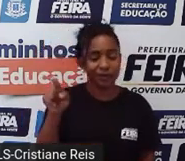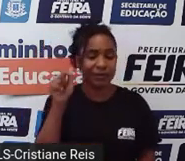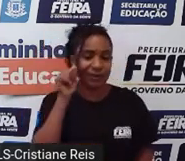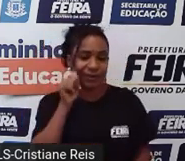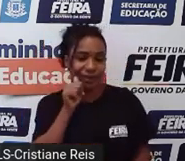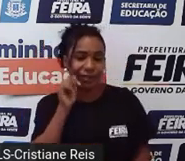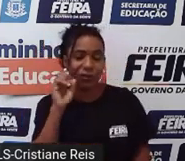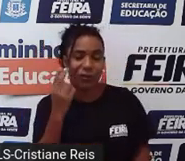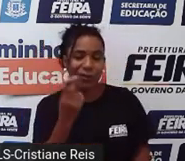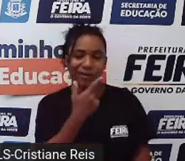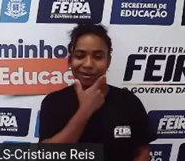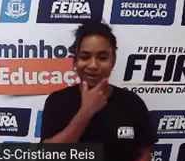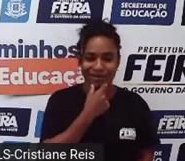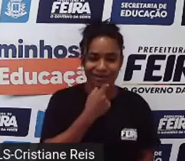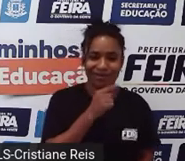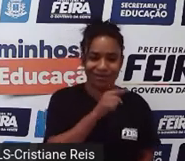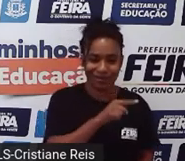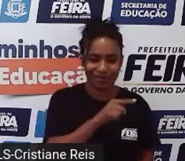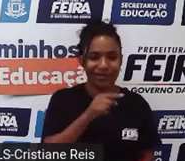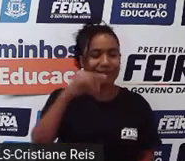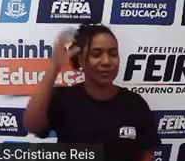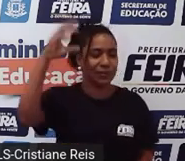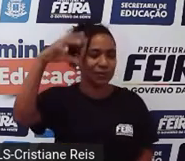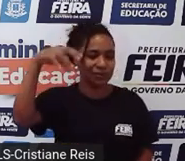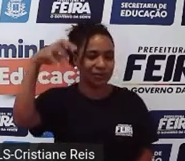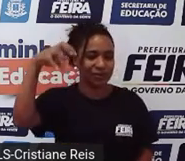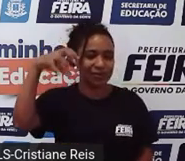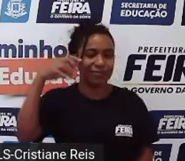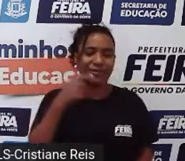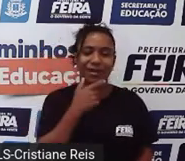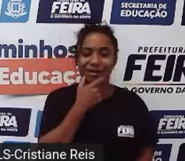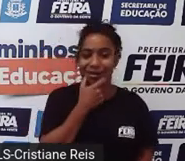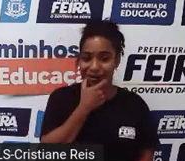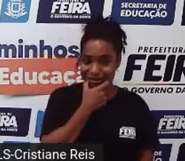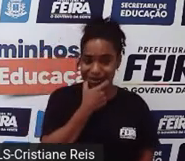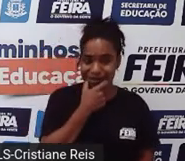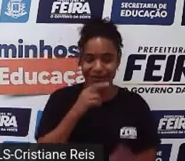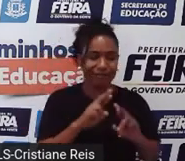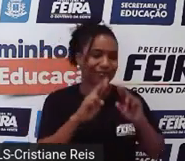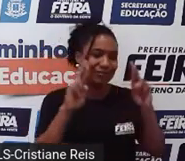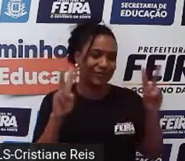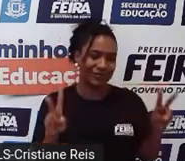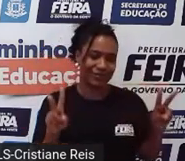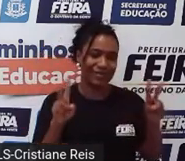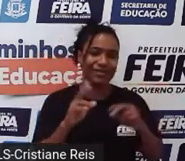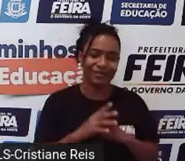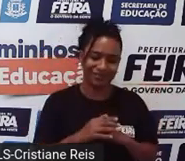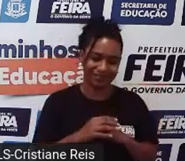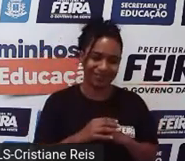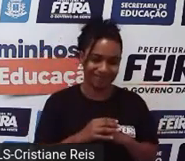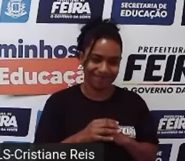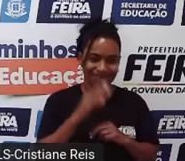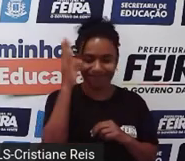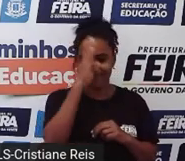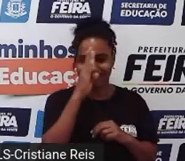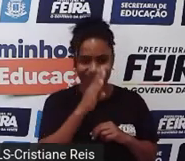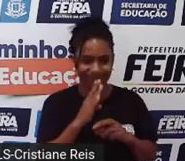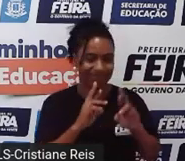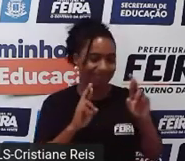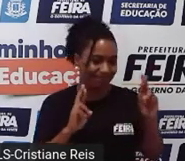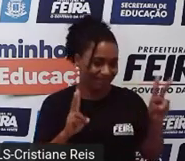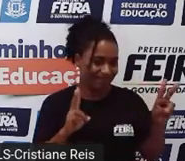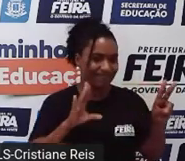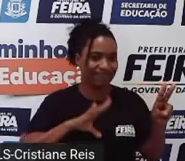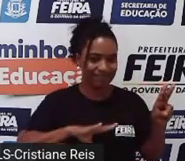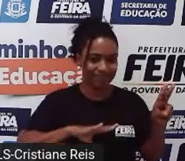está chovendo. E não é assim que a gente se expressa aqui no que diz respeito ao tempo, à temperatura e às estações do ano.